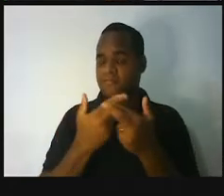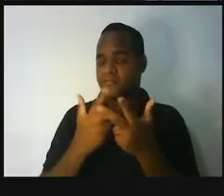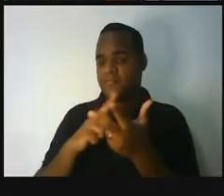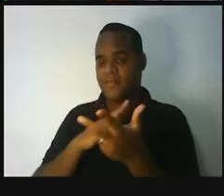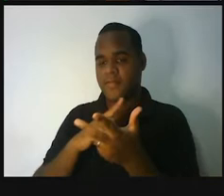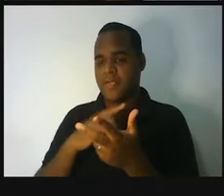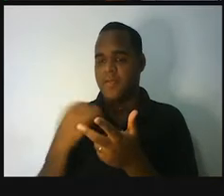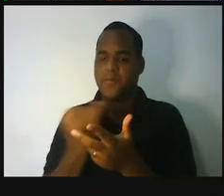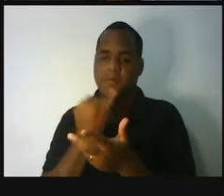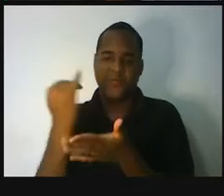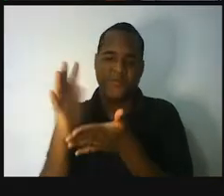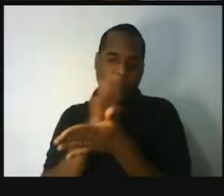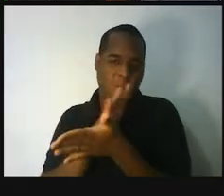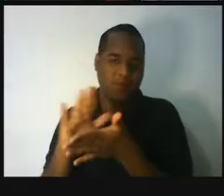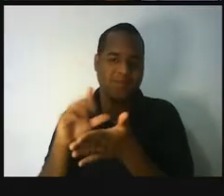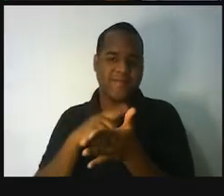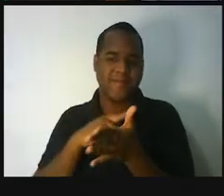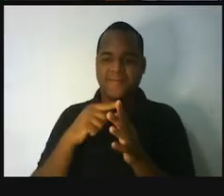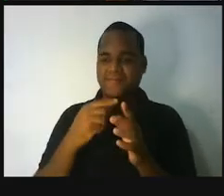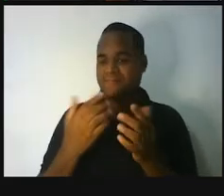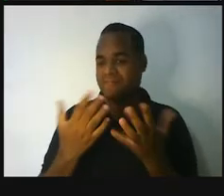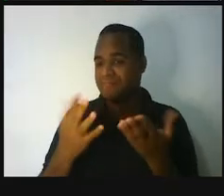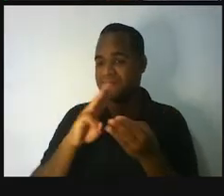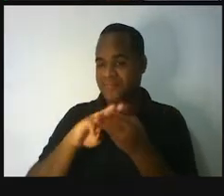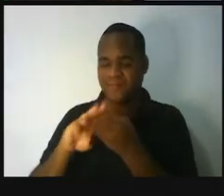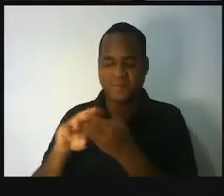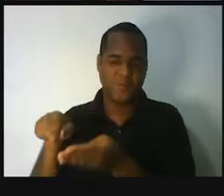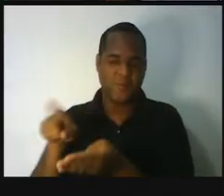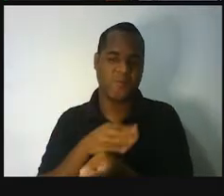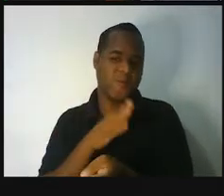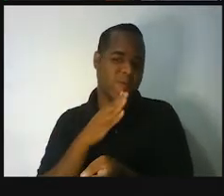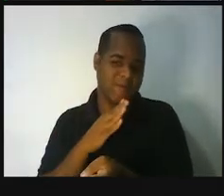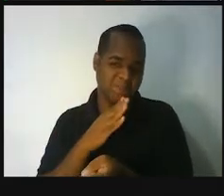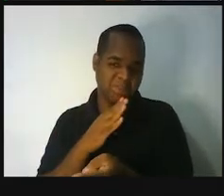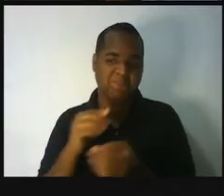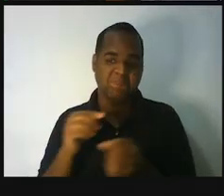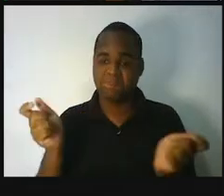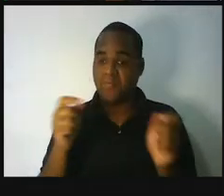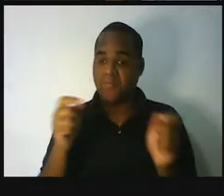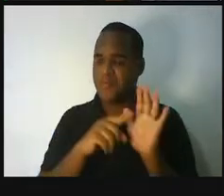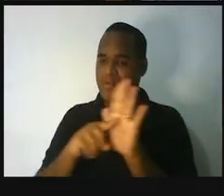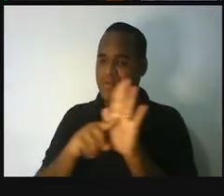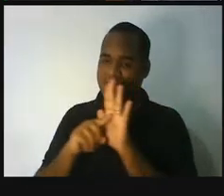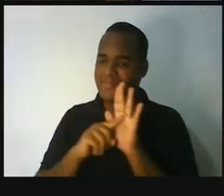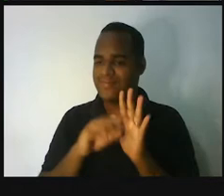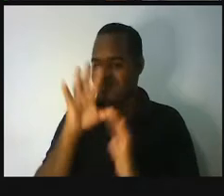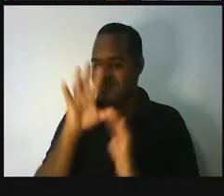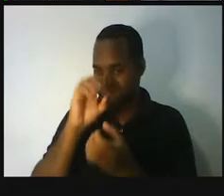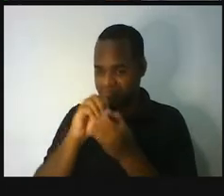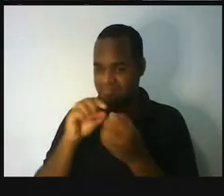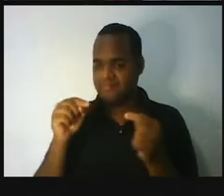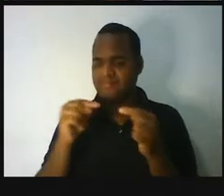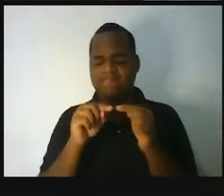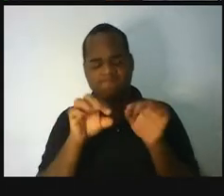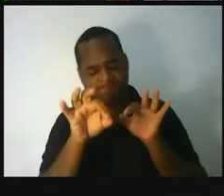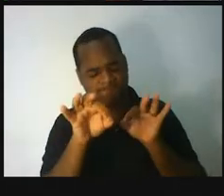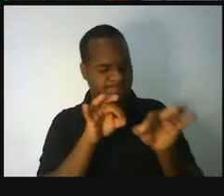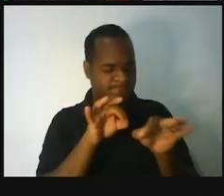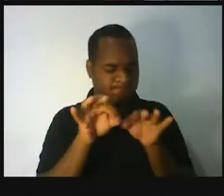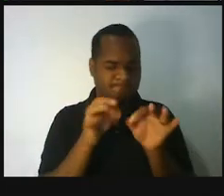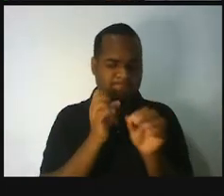operações matemáticas que a gente conhece. E elas nos ajudam a gente criar estratégias de